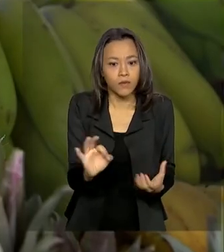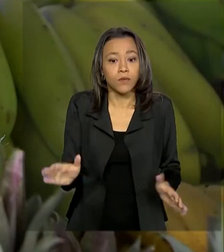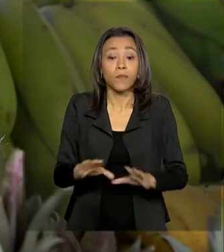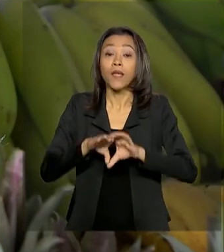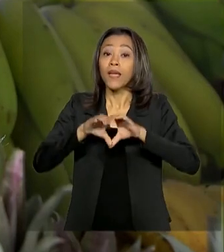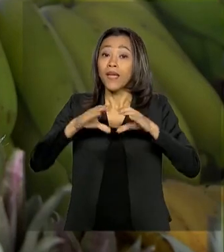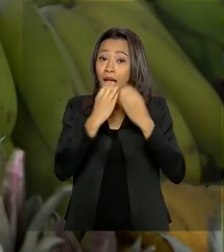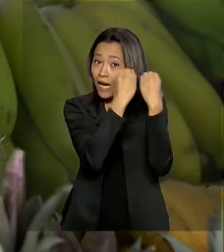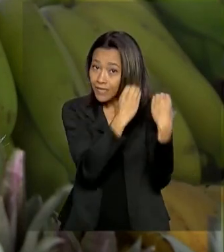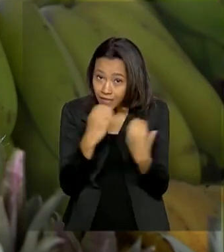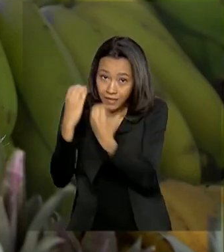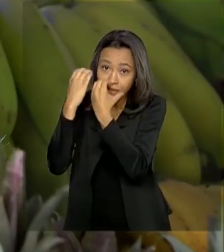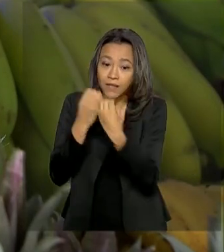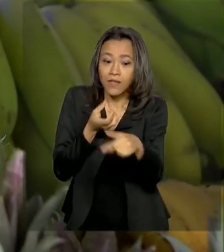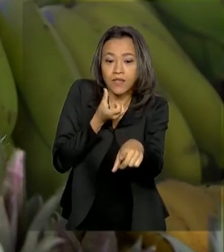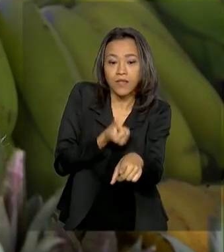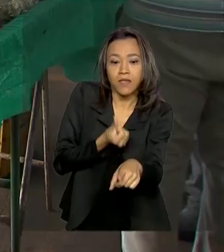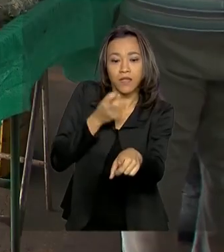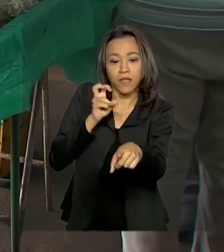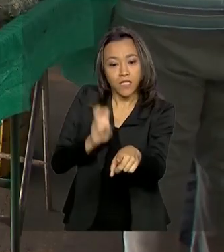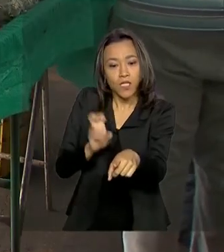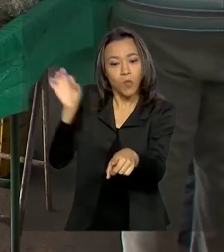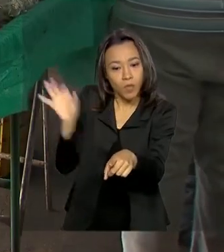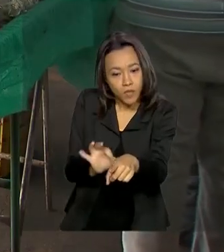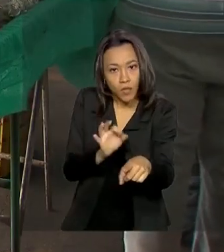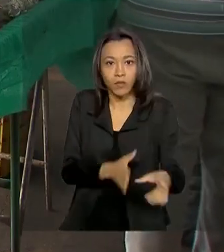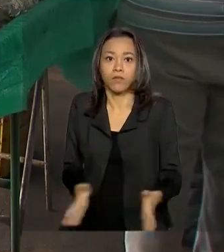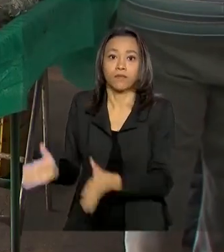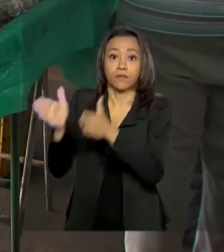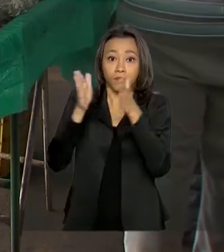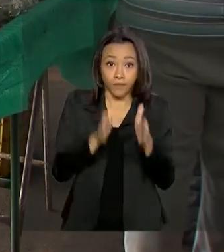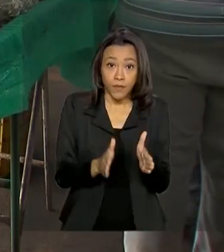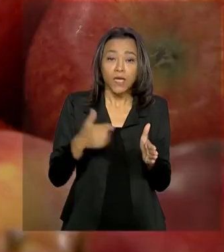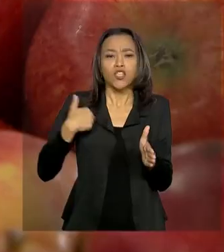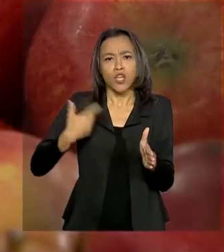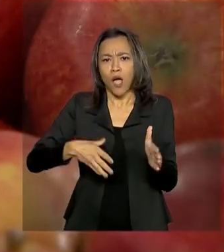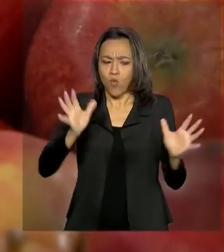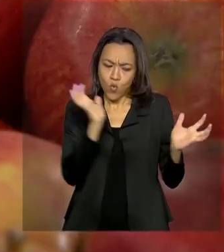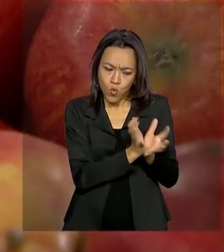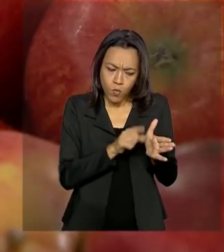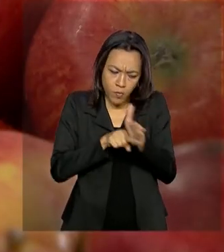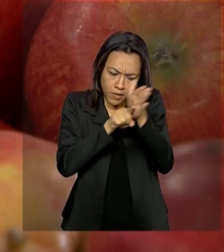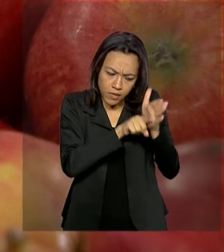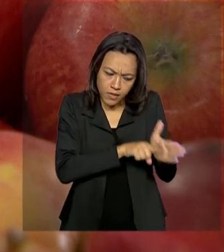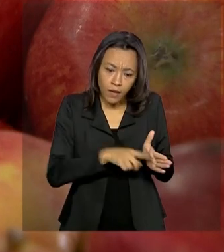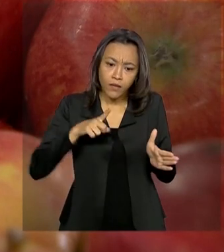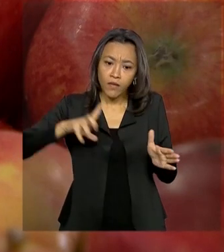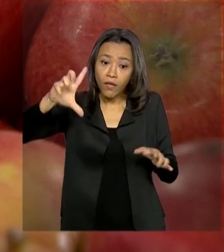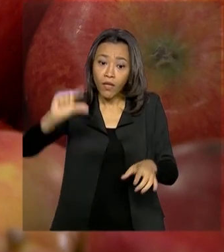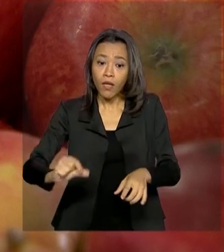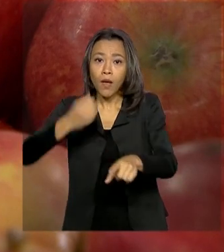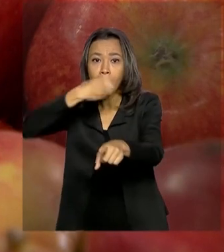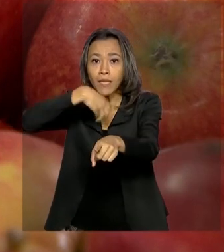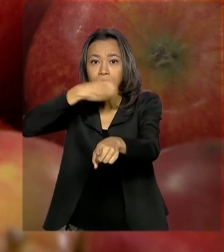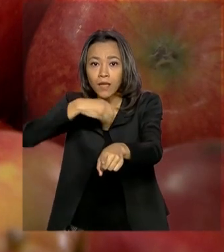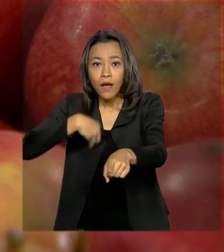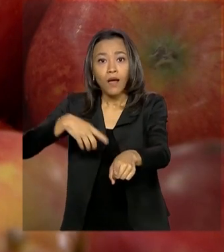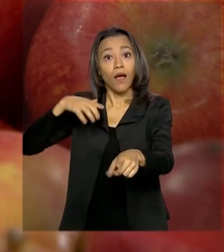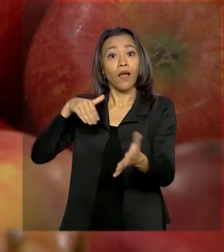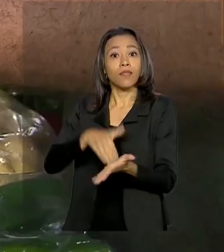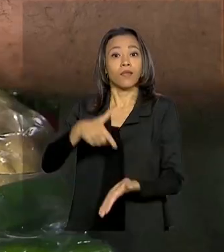a melancia 65%. Nos entrepostos pesquisados, houve queda no preço da maçã, de até